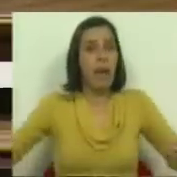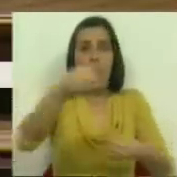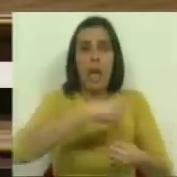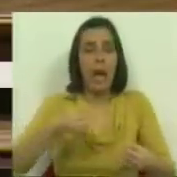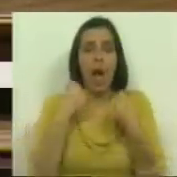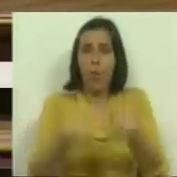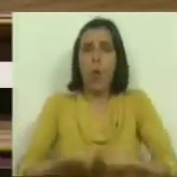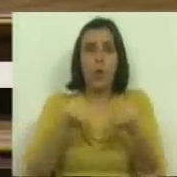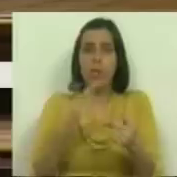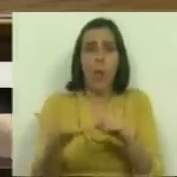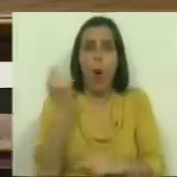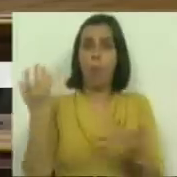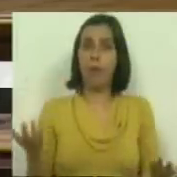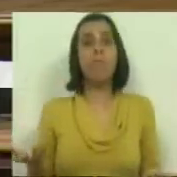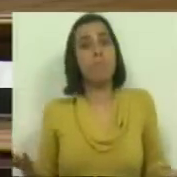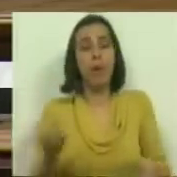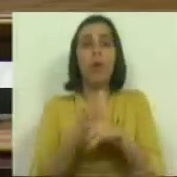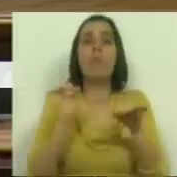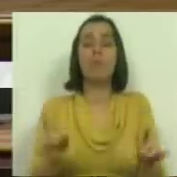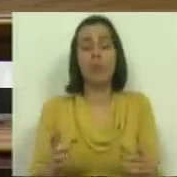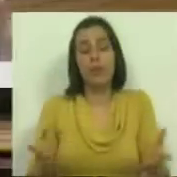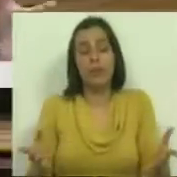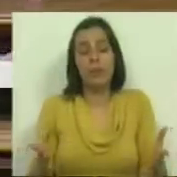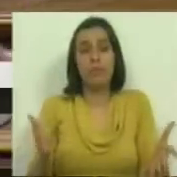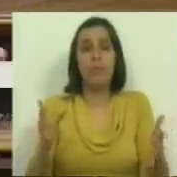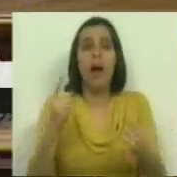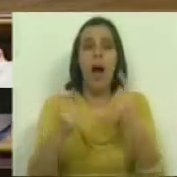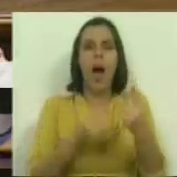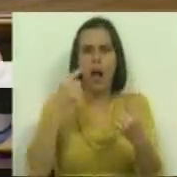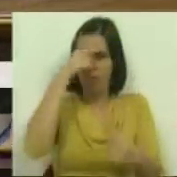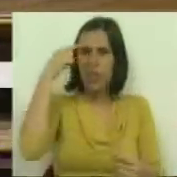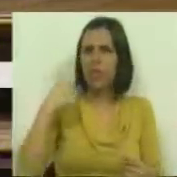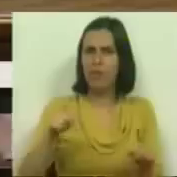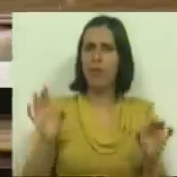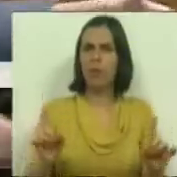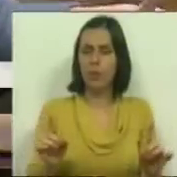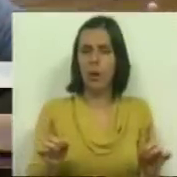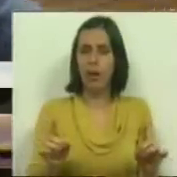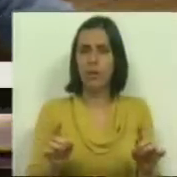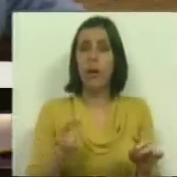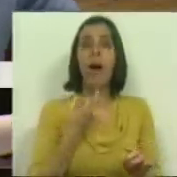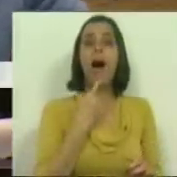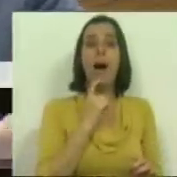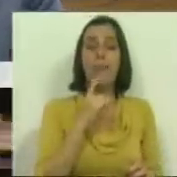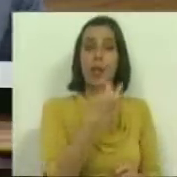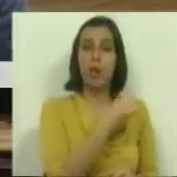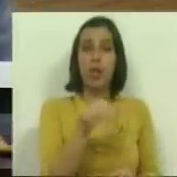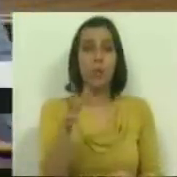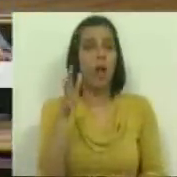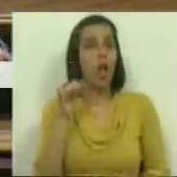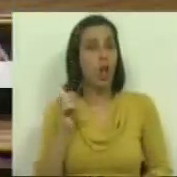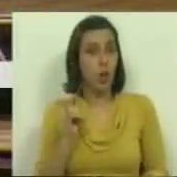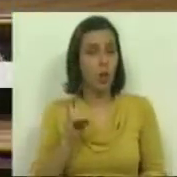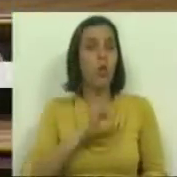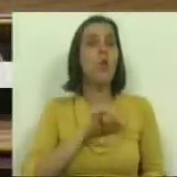tinha conseguido obter. Até porque tem havido aqui algumas dificuldades. Ainda em Abril de 2012,